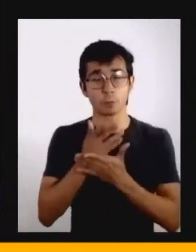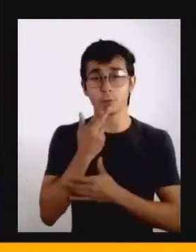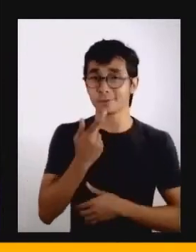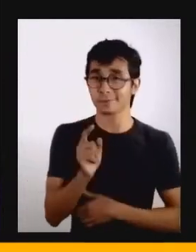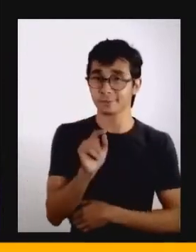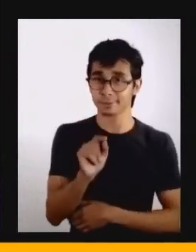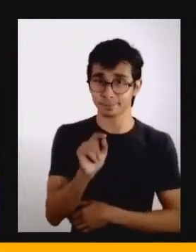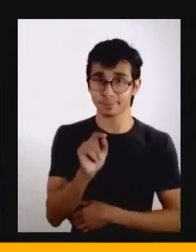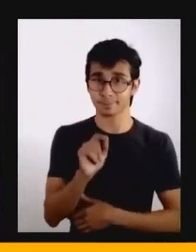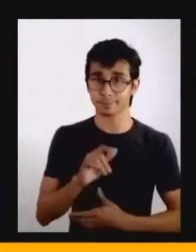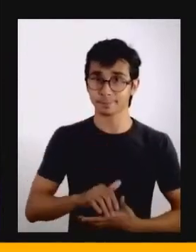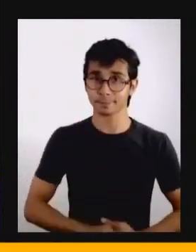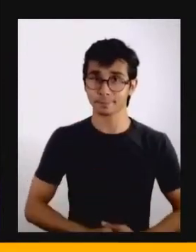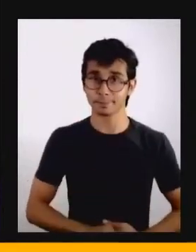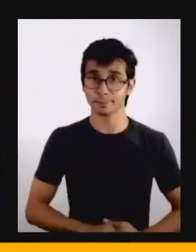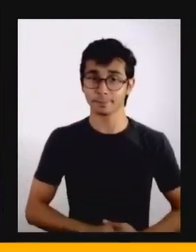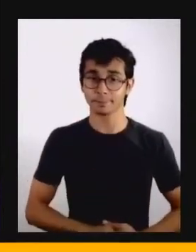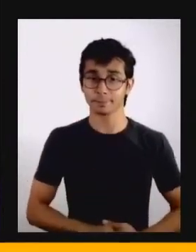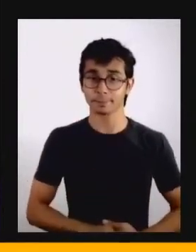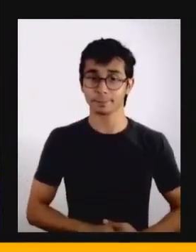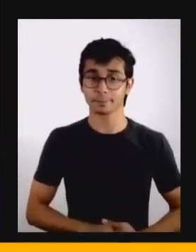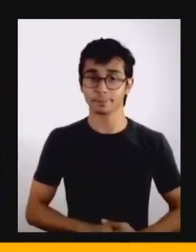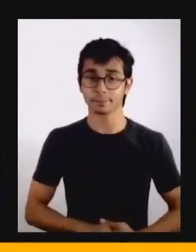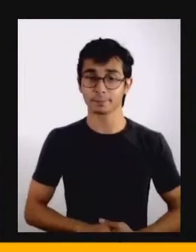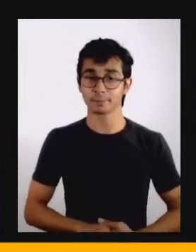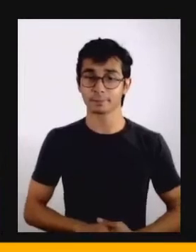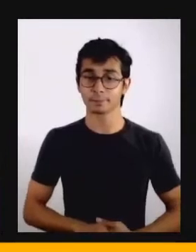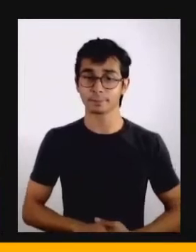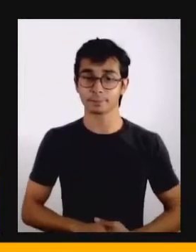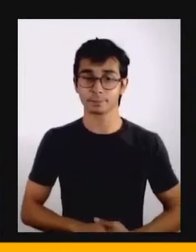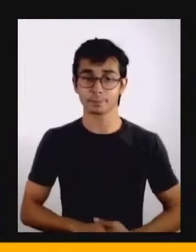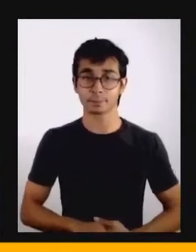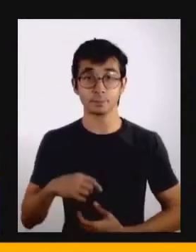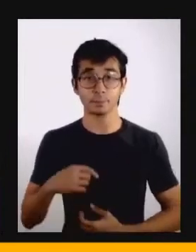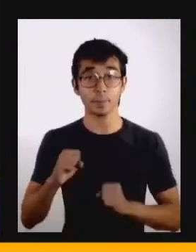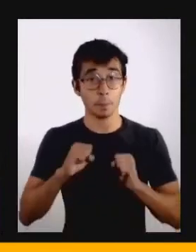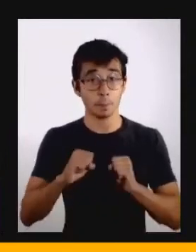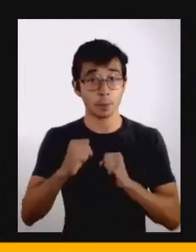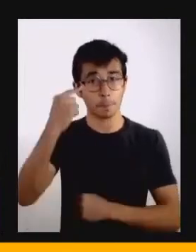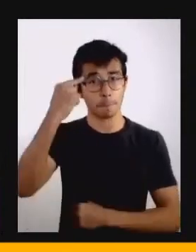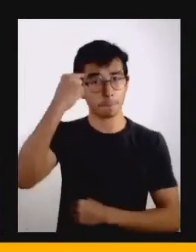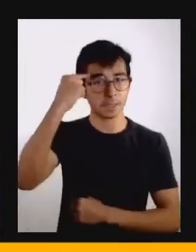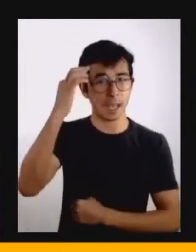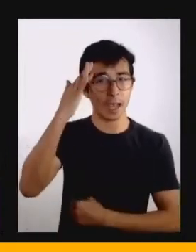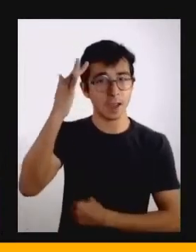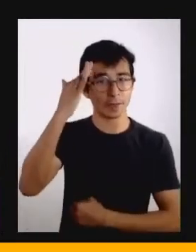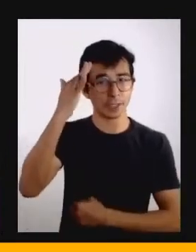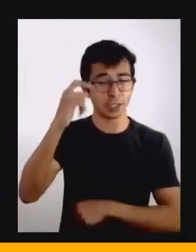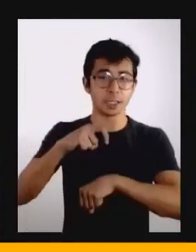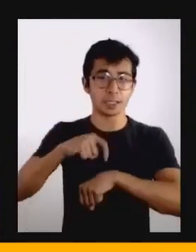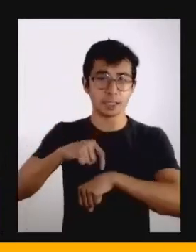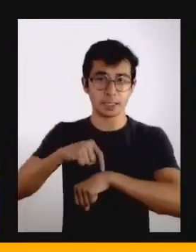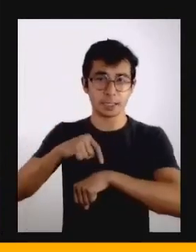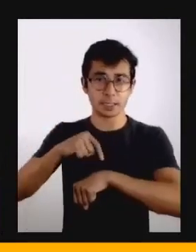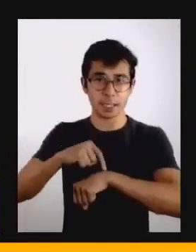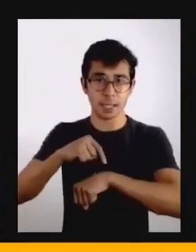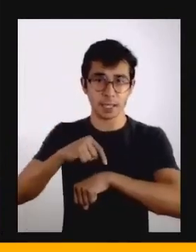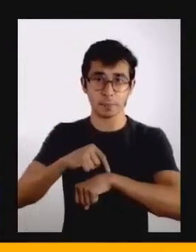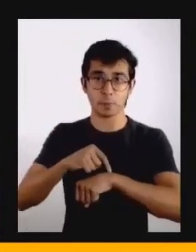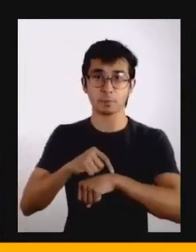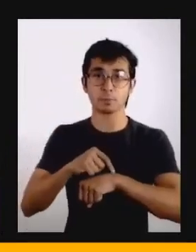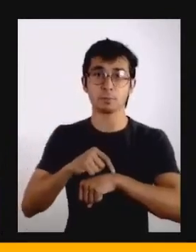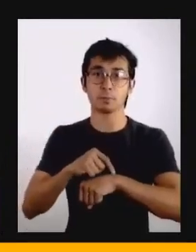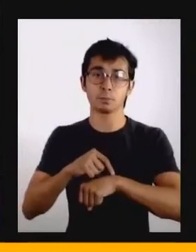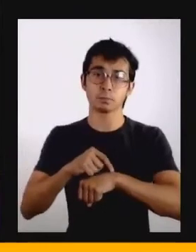nossa análise a gente pode pensar tempos que estão dentro desse campo do possível ou do